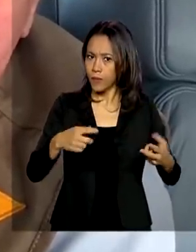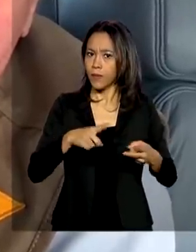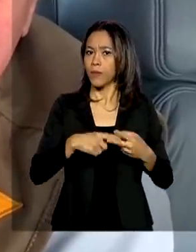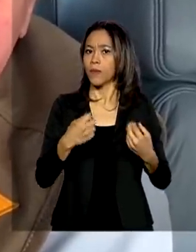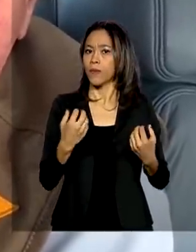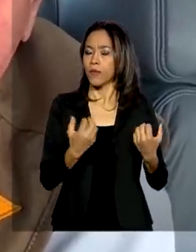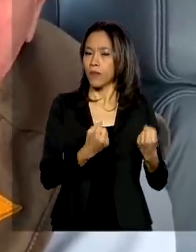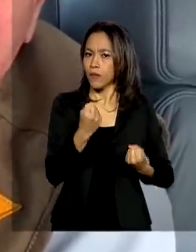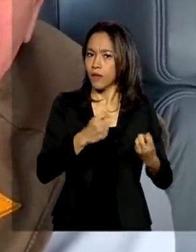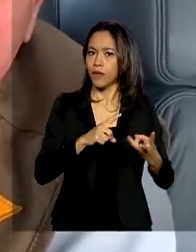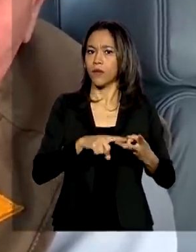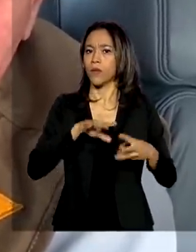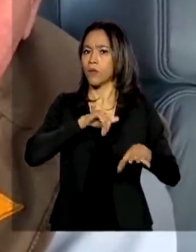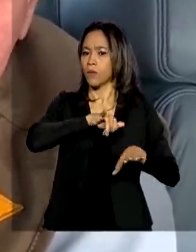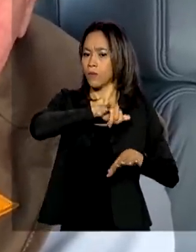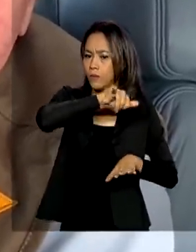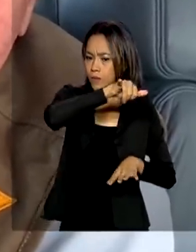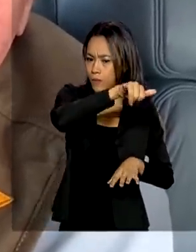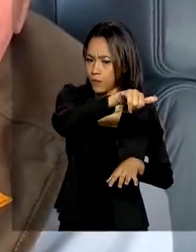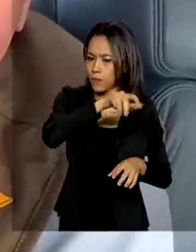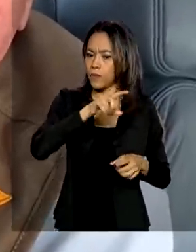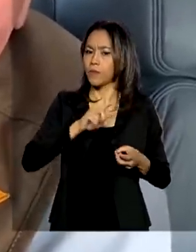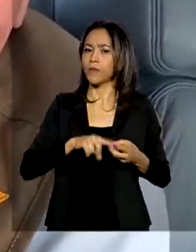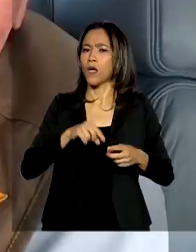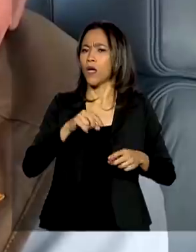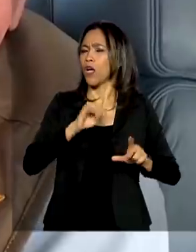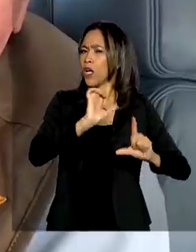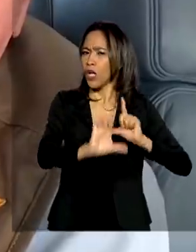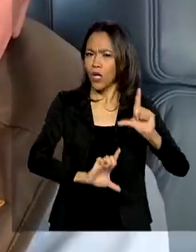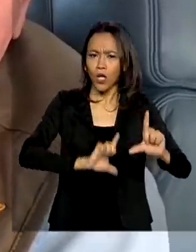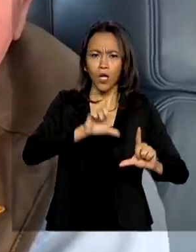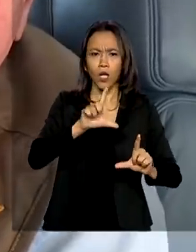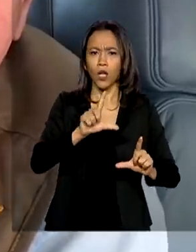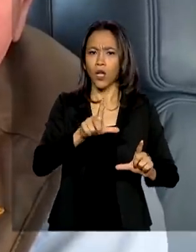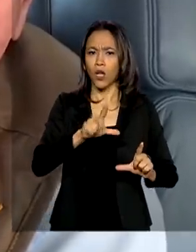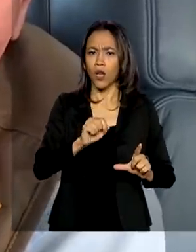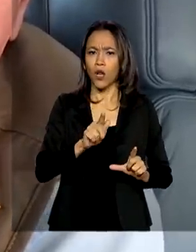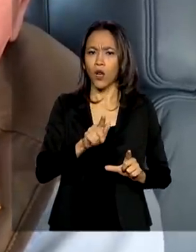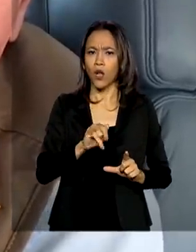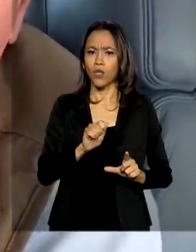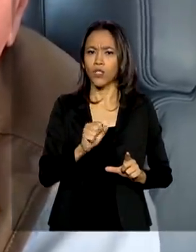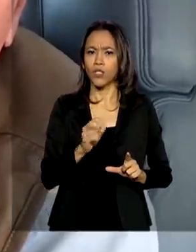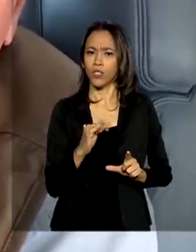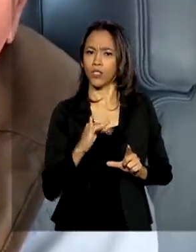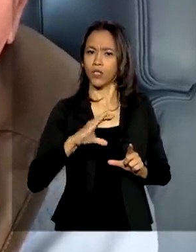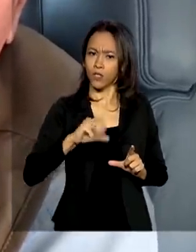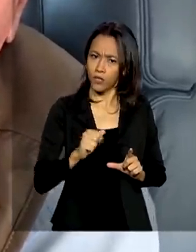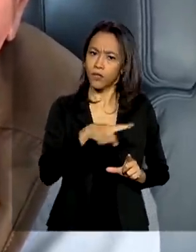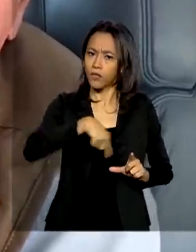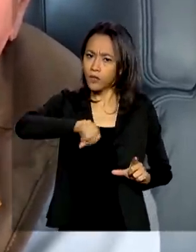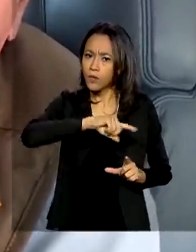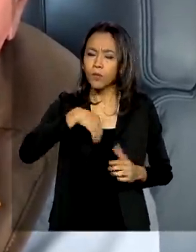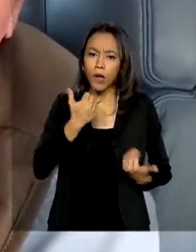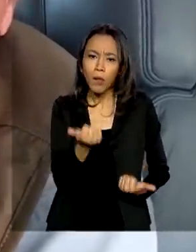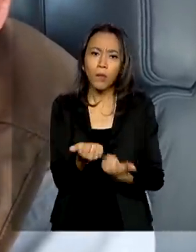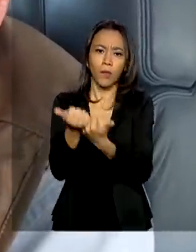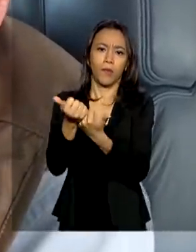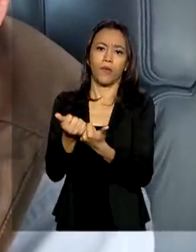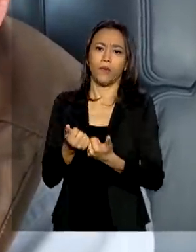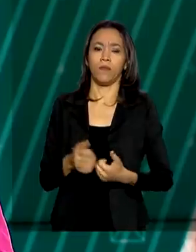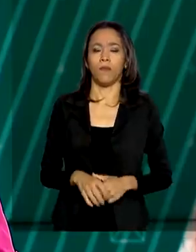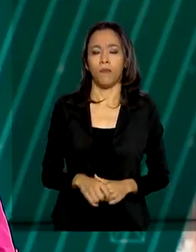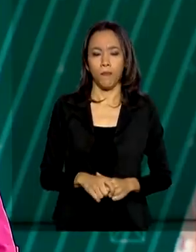Força Aérea Brasileira, a logística, porque é o apoio necessário e possível para as nossas forças armadas.